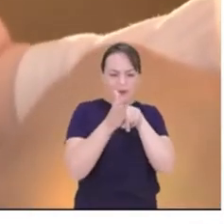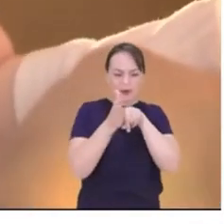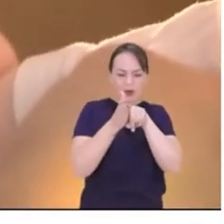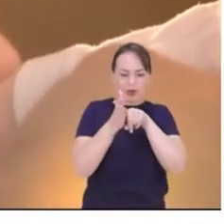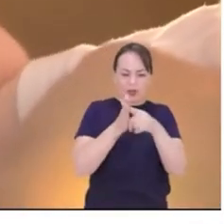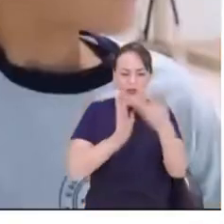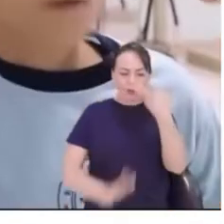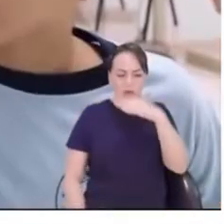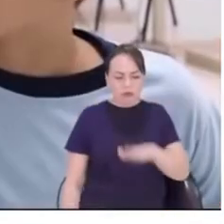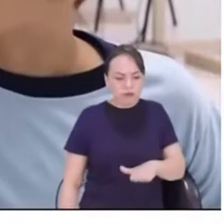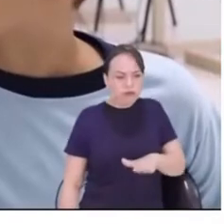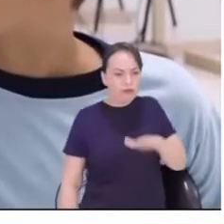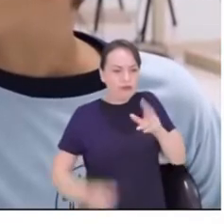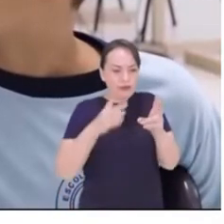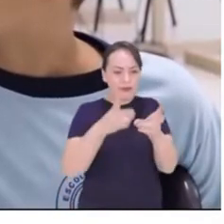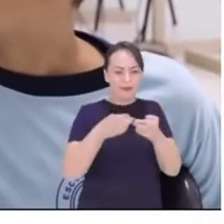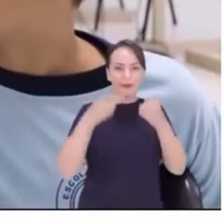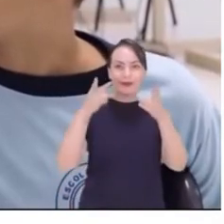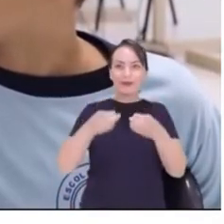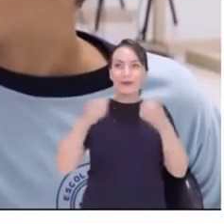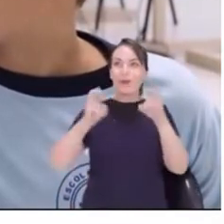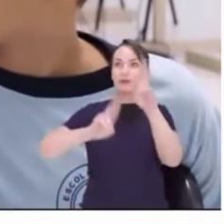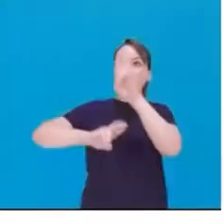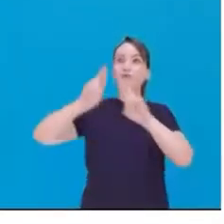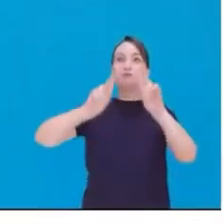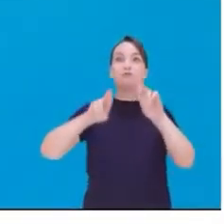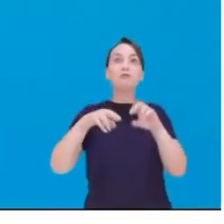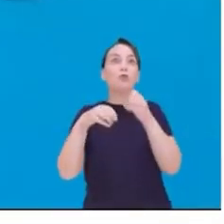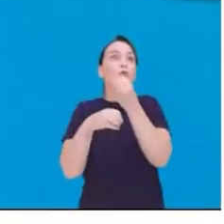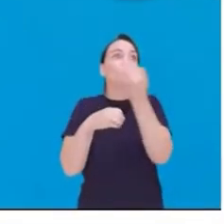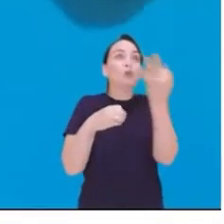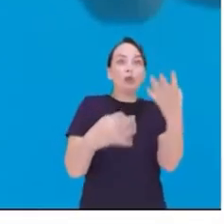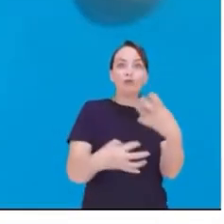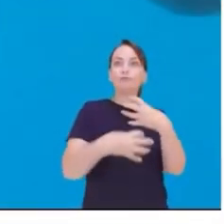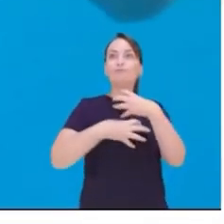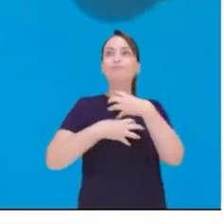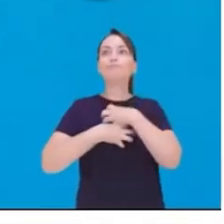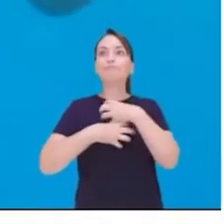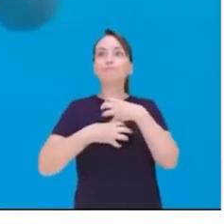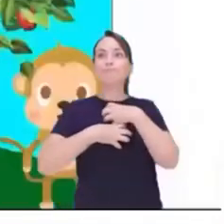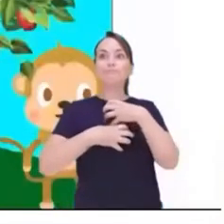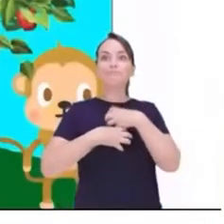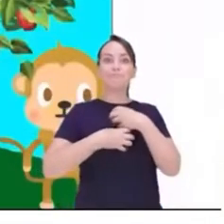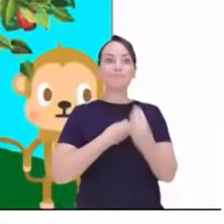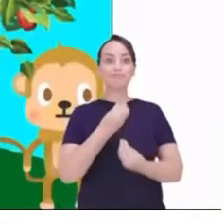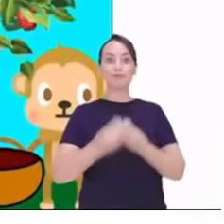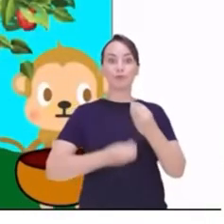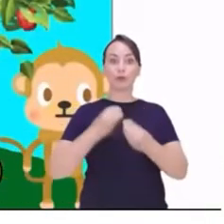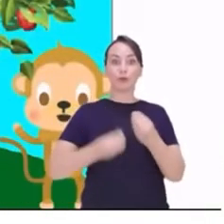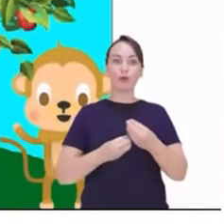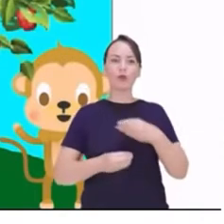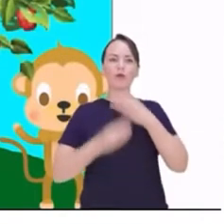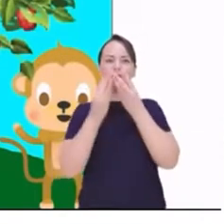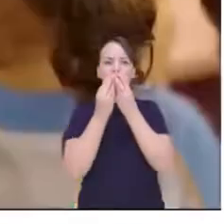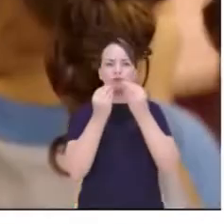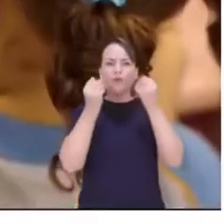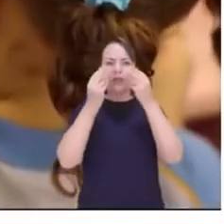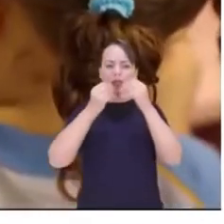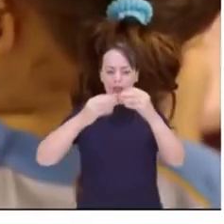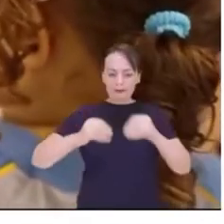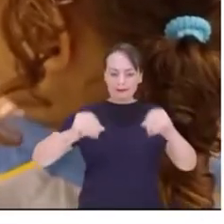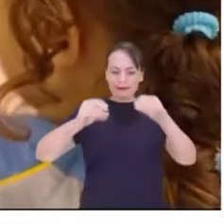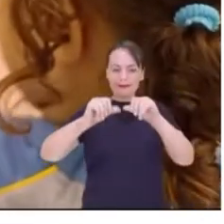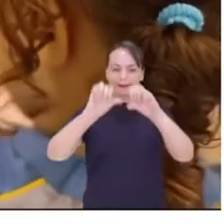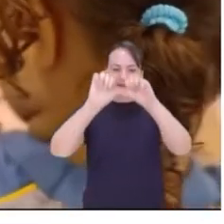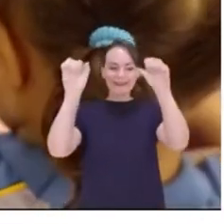exploram e observam quais as nossas reações perante essas experimentações. desde gostos, formas